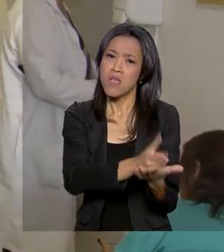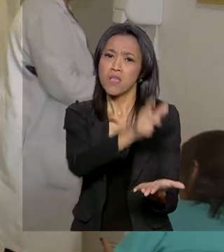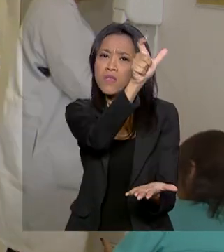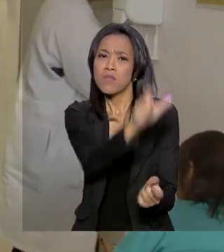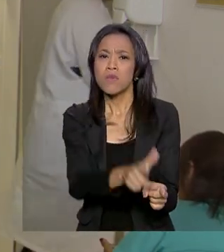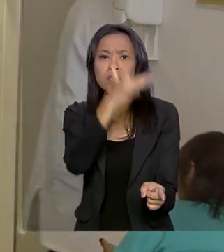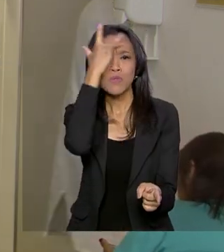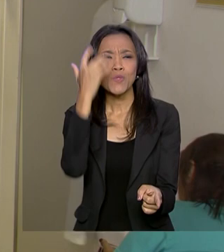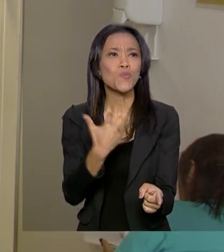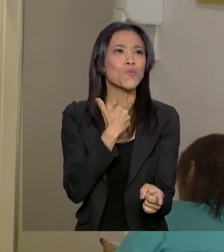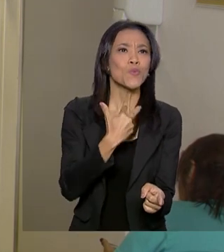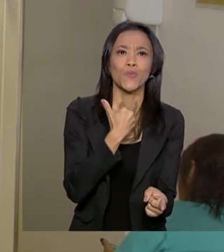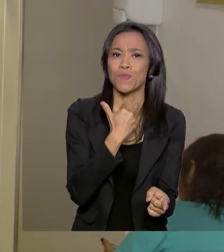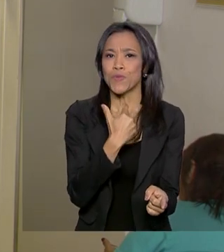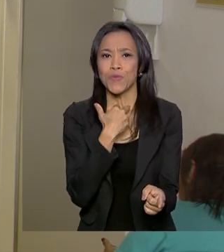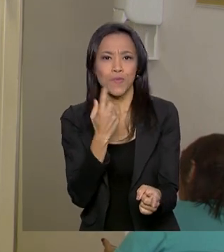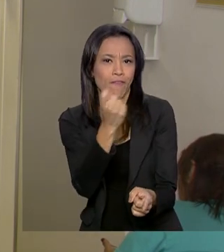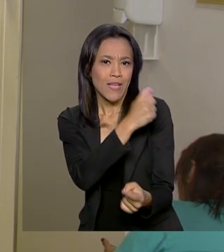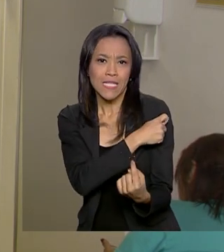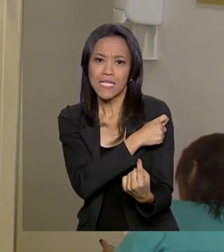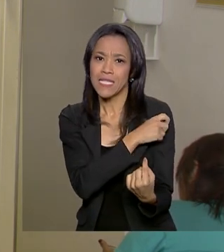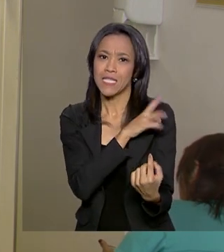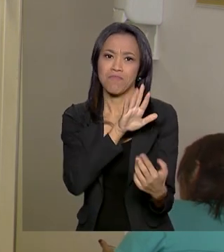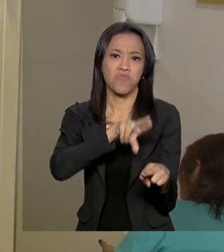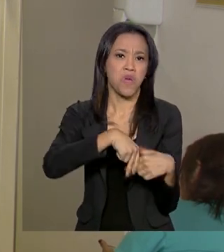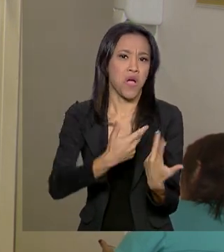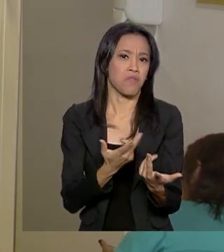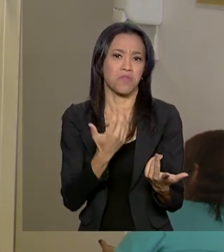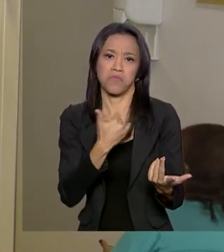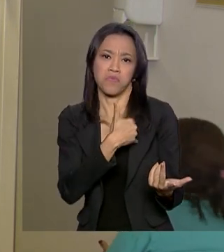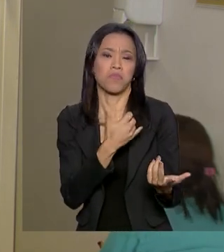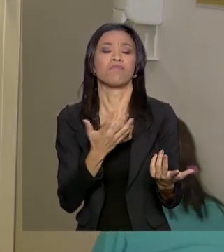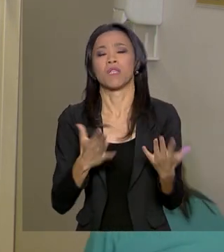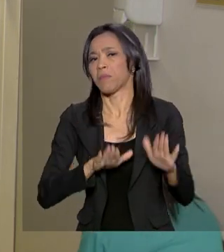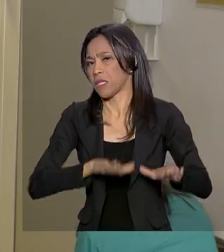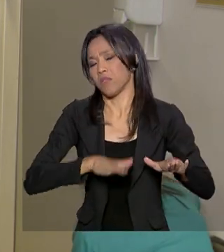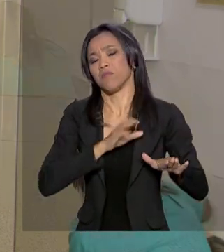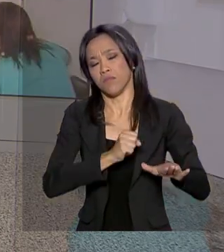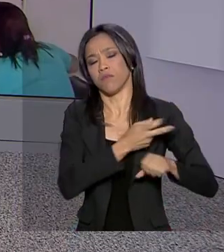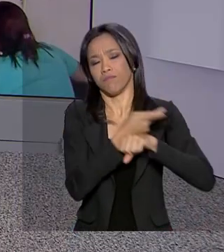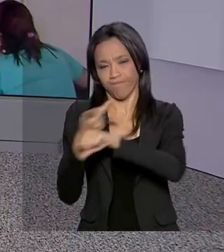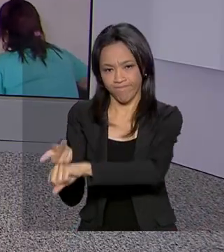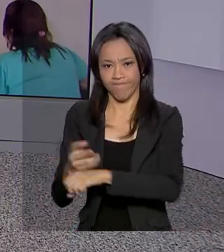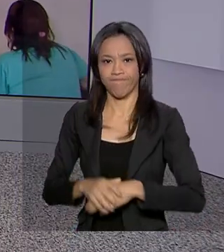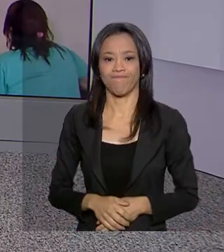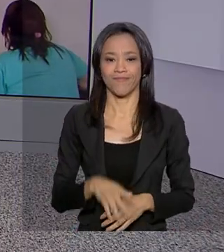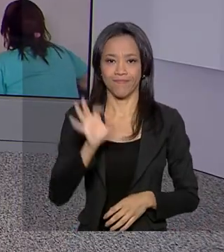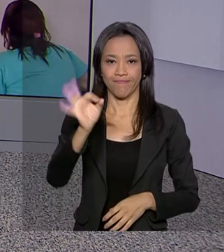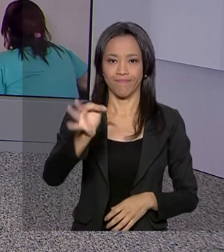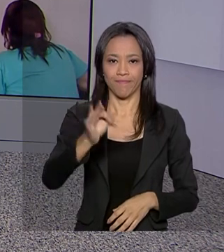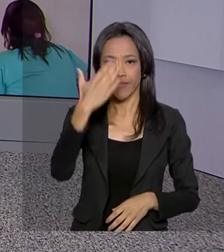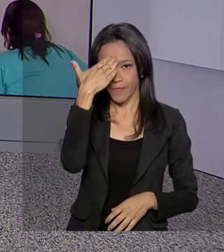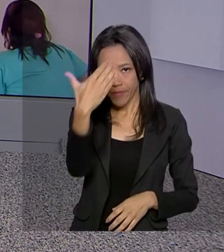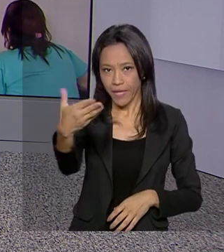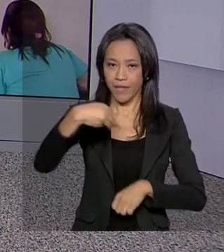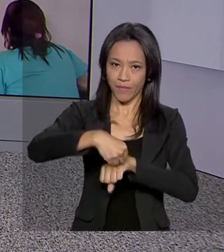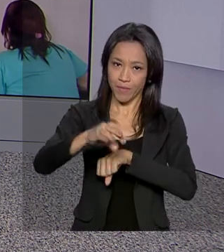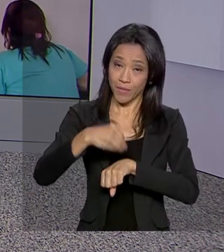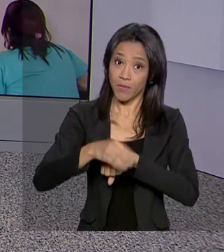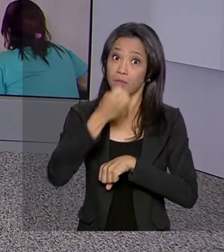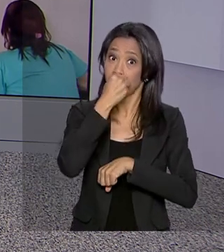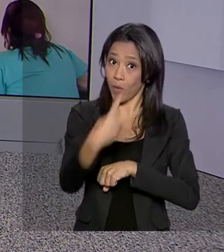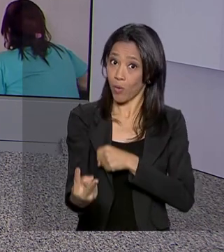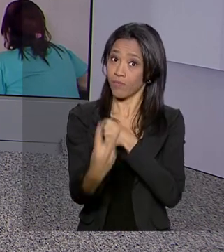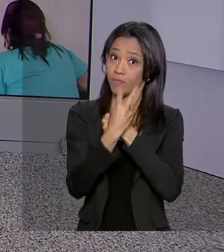não puderam tomar a vacina, independentemente de faixa etária. Renata. Tá certo, Ricardo. Obrigada pelas suas informações. sempre bom se